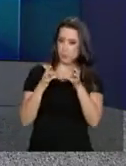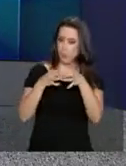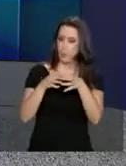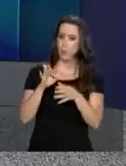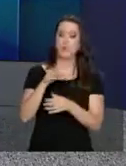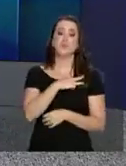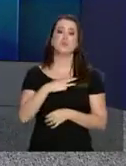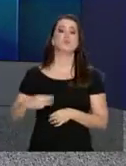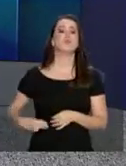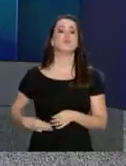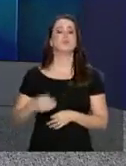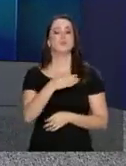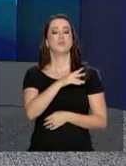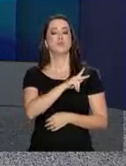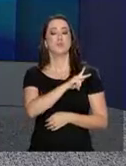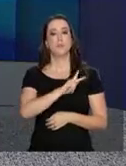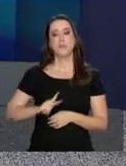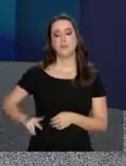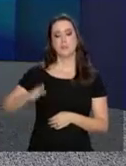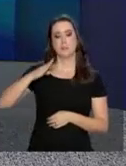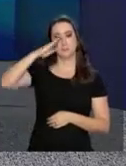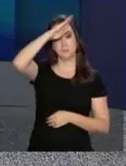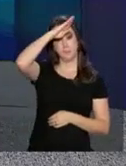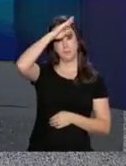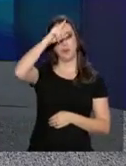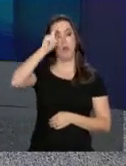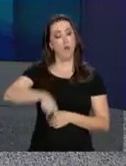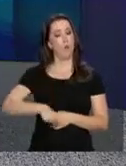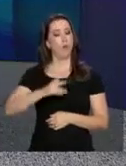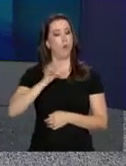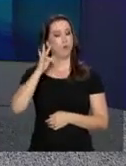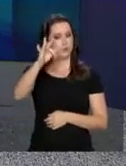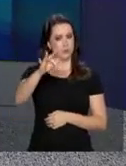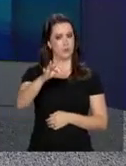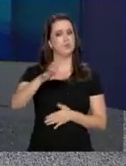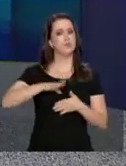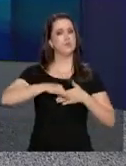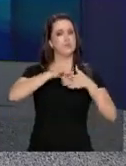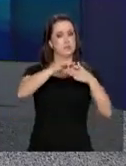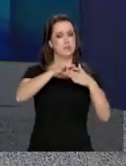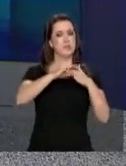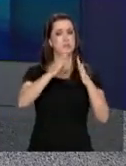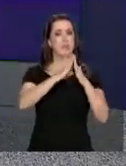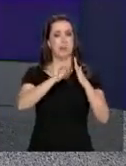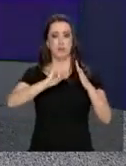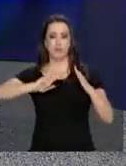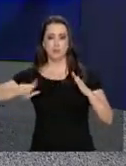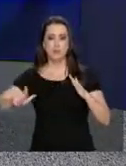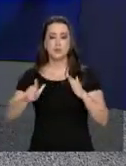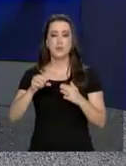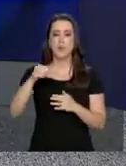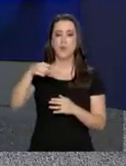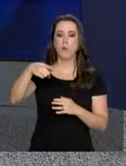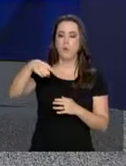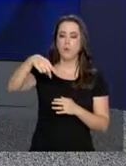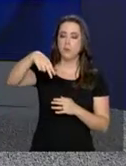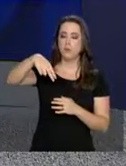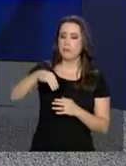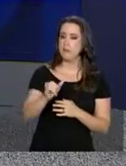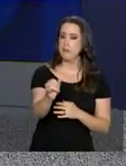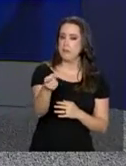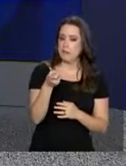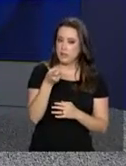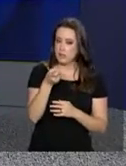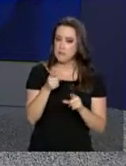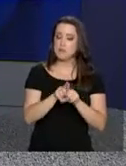ministros do governo do presidente eleito Jair Bolsonaro. O futuro chefe da Casa Civil, Onyx Lorenzoni, apresentou a agenda